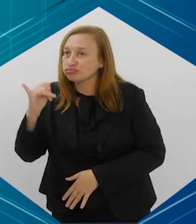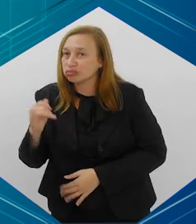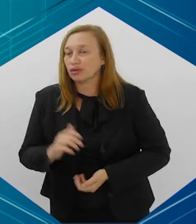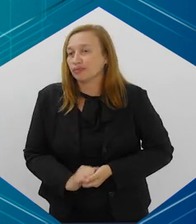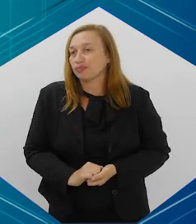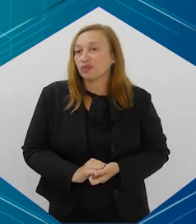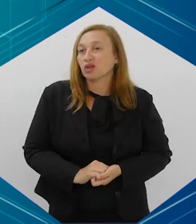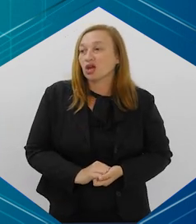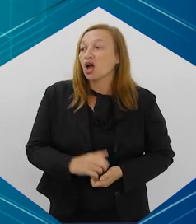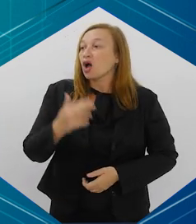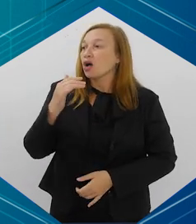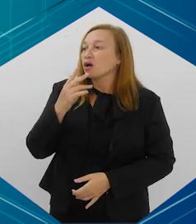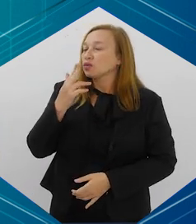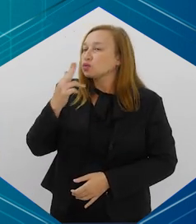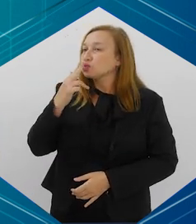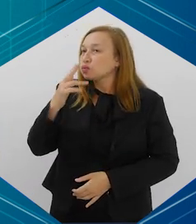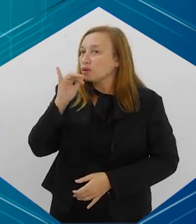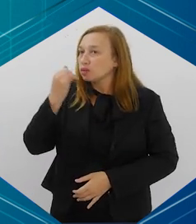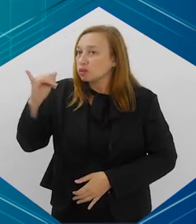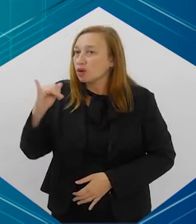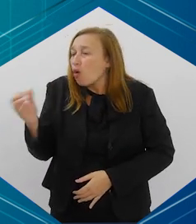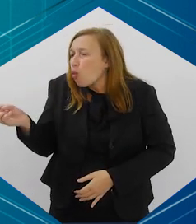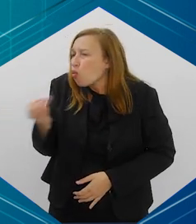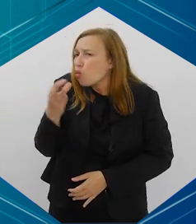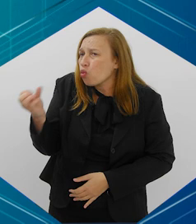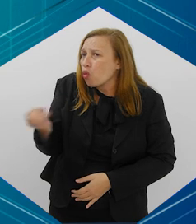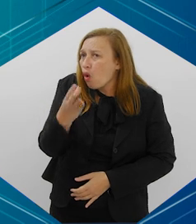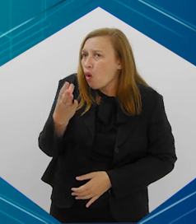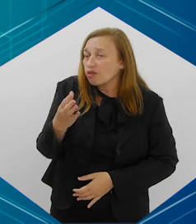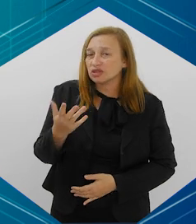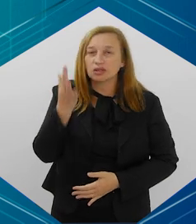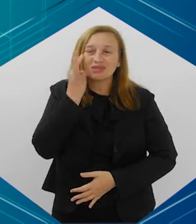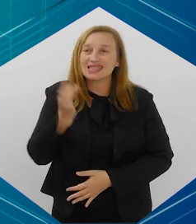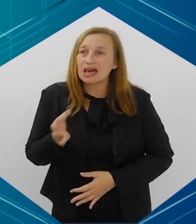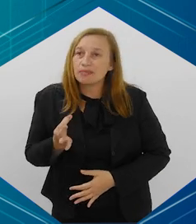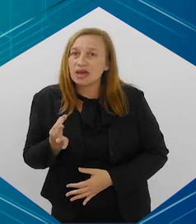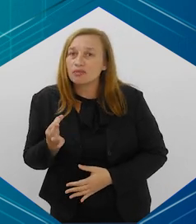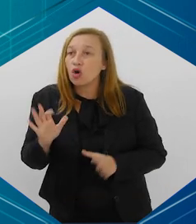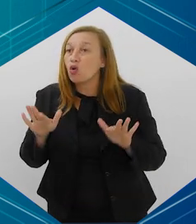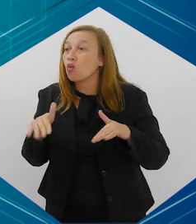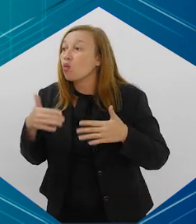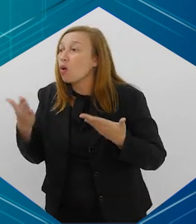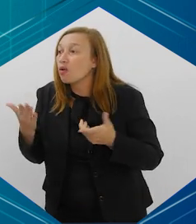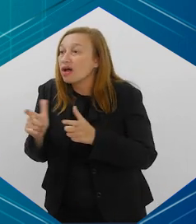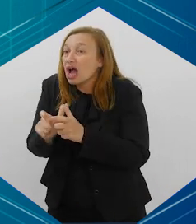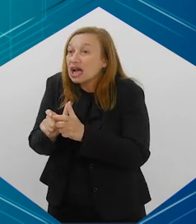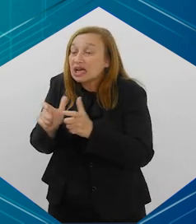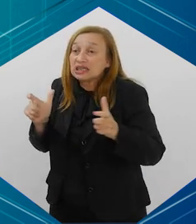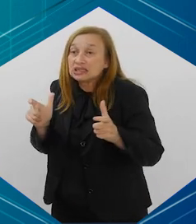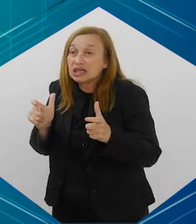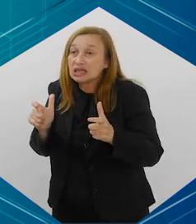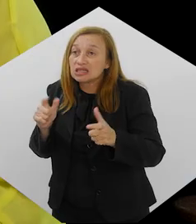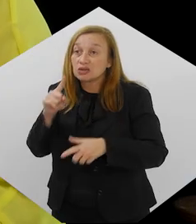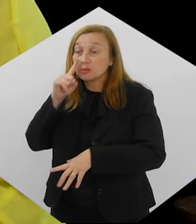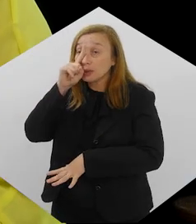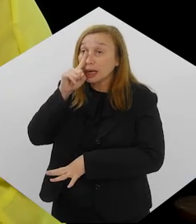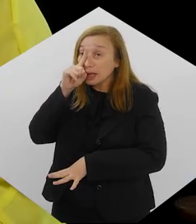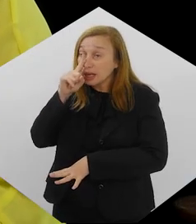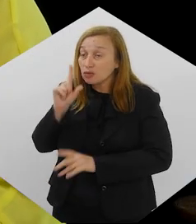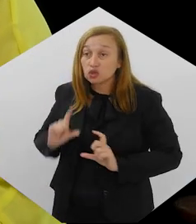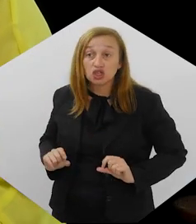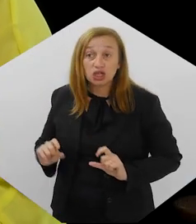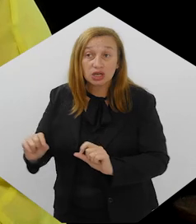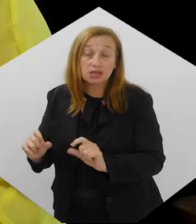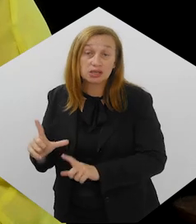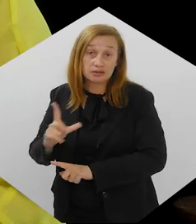O vape, como é uma coisa muito recente, nós não sabemos ainda qual é o tamanho dos casos de